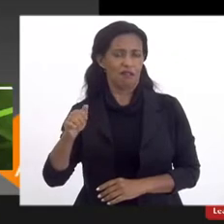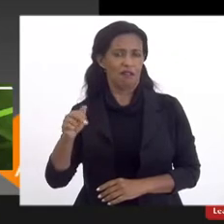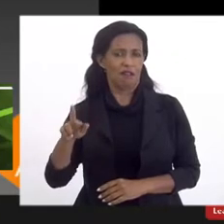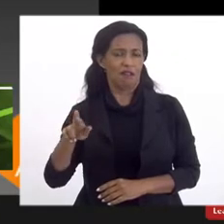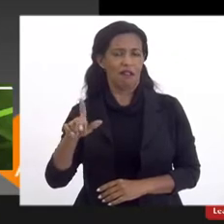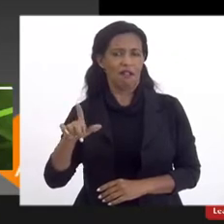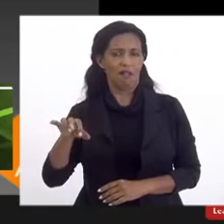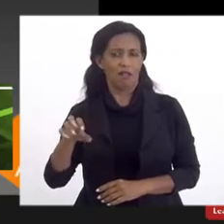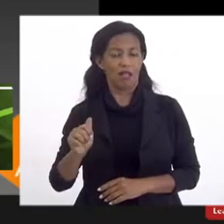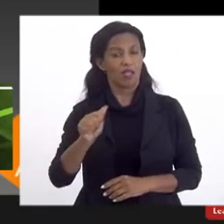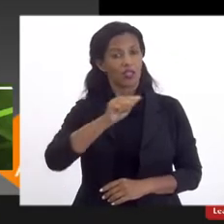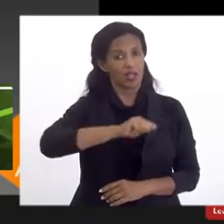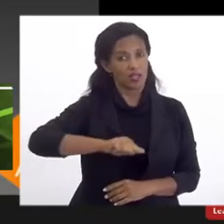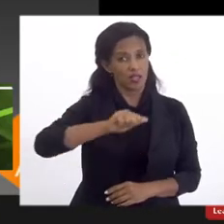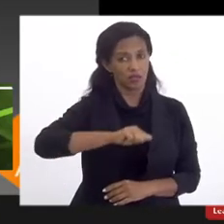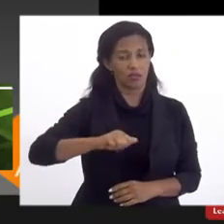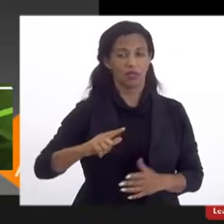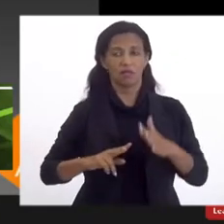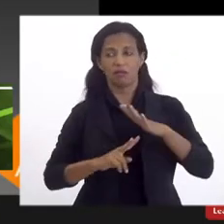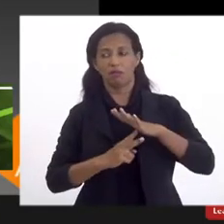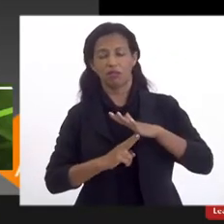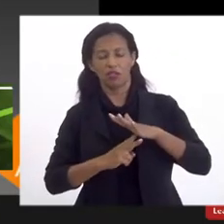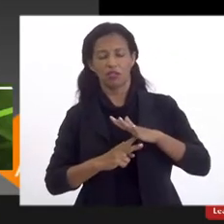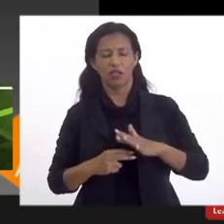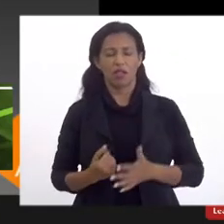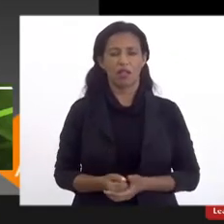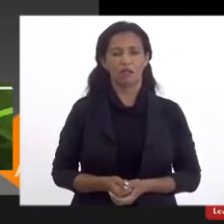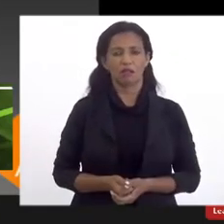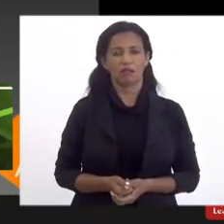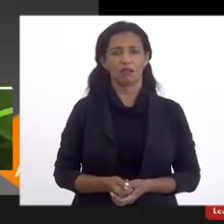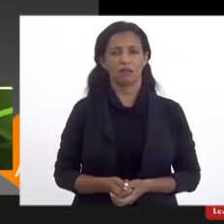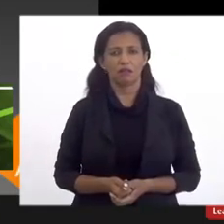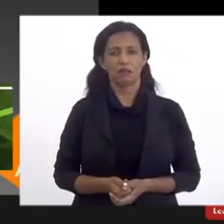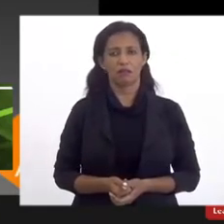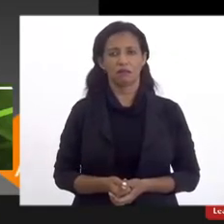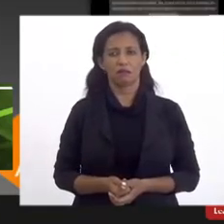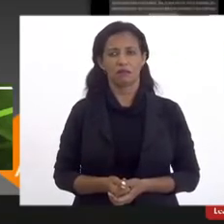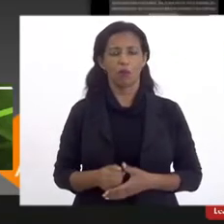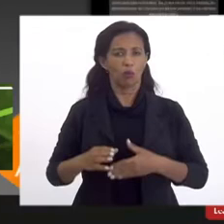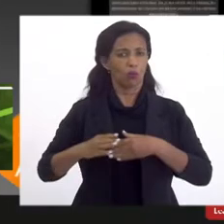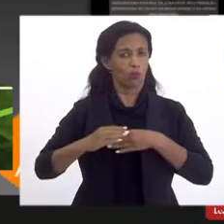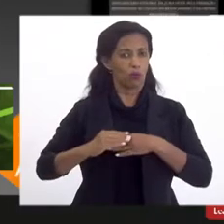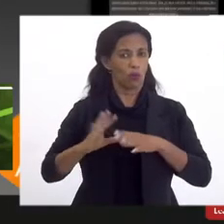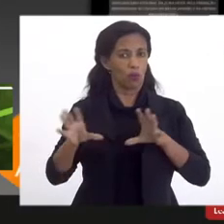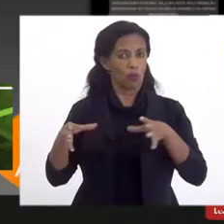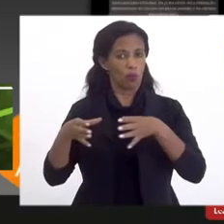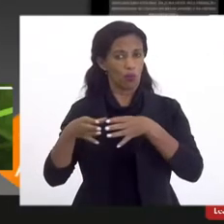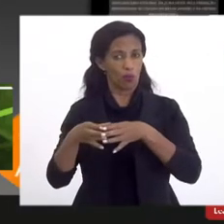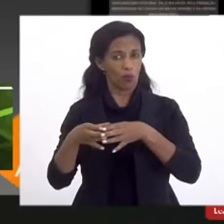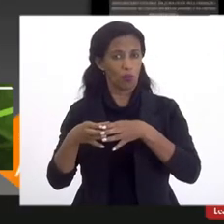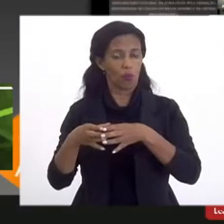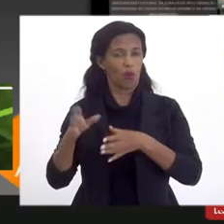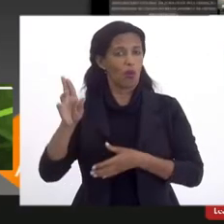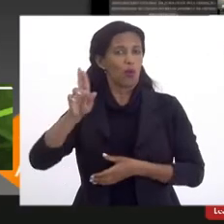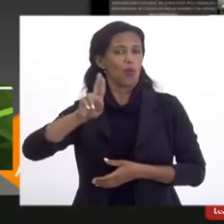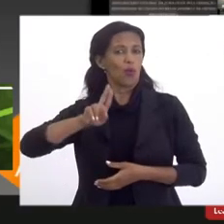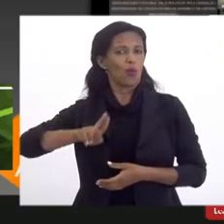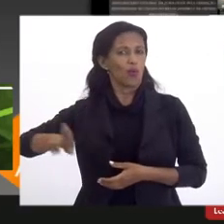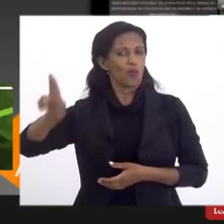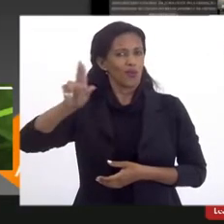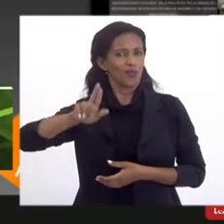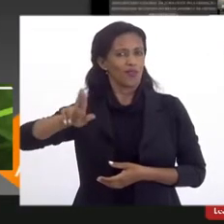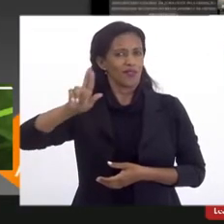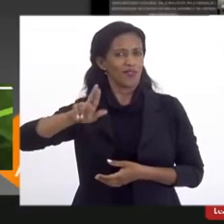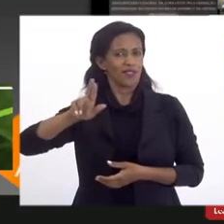associações e sindicatos presentes, cumprimento a comunidade universitária da UESO, também a